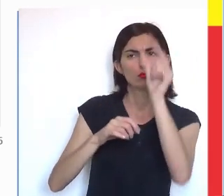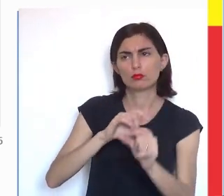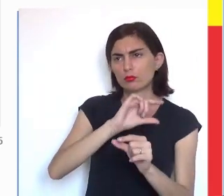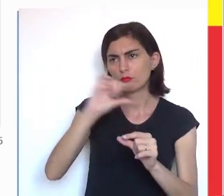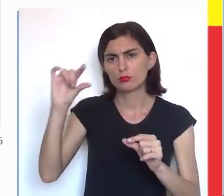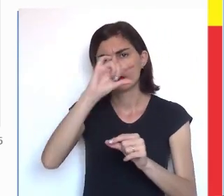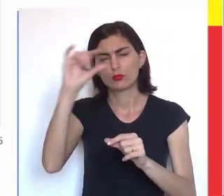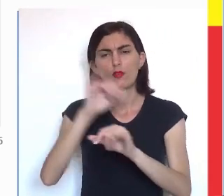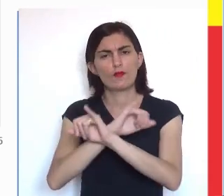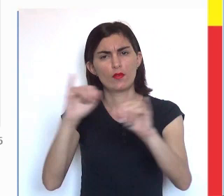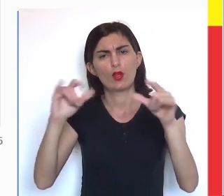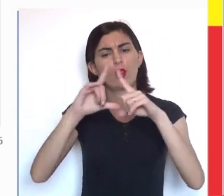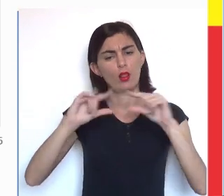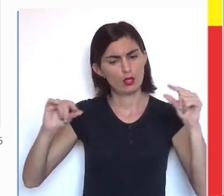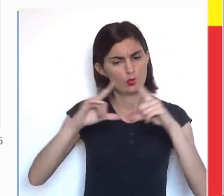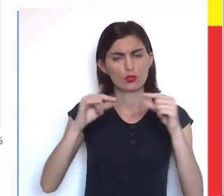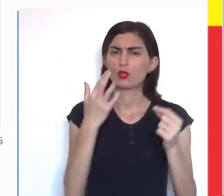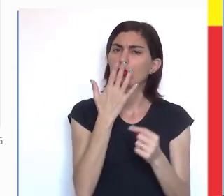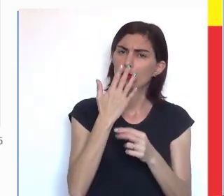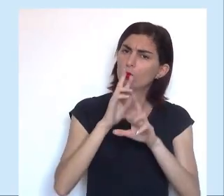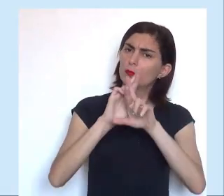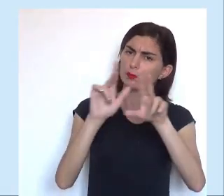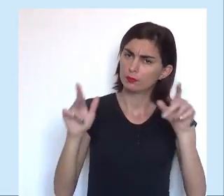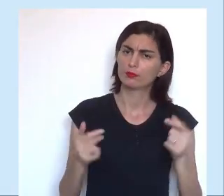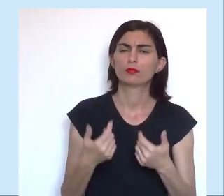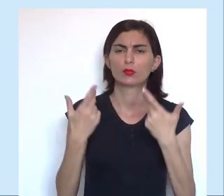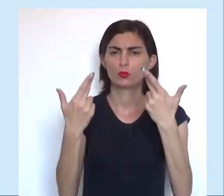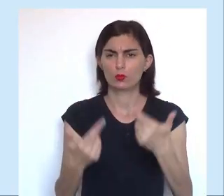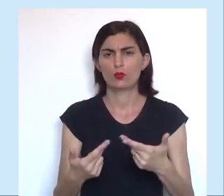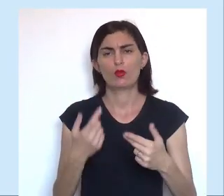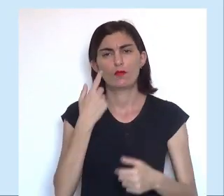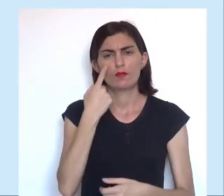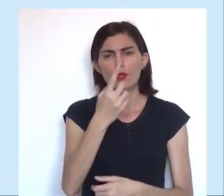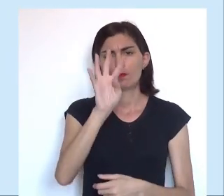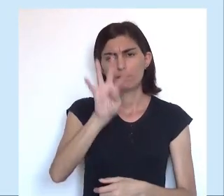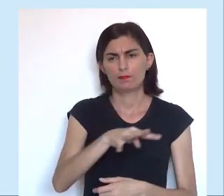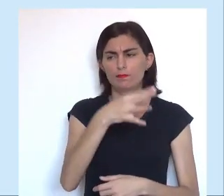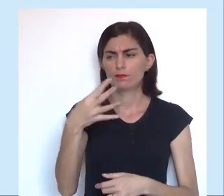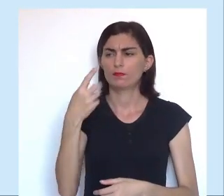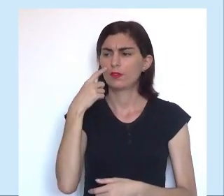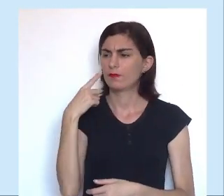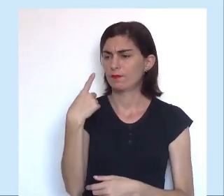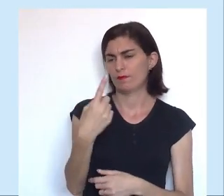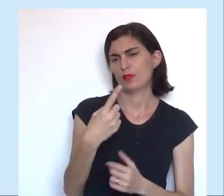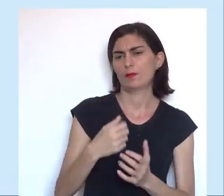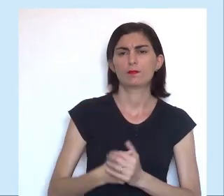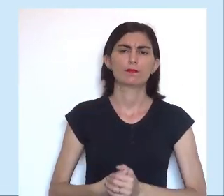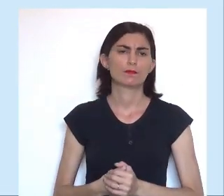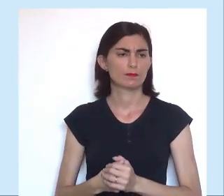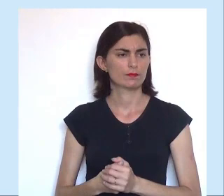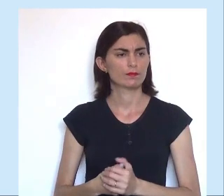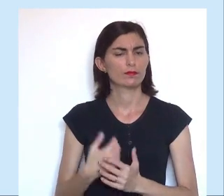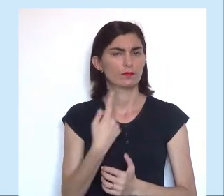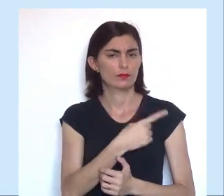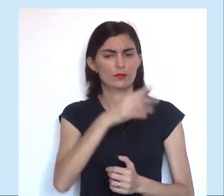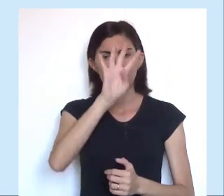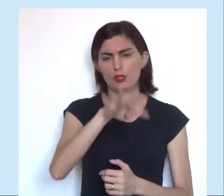eixos e a legenda. Veja agora esse gráfico. Esse gráfico é